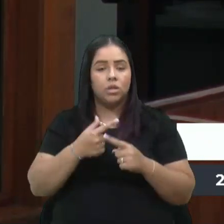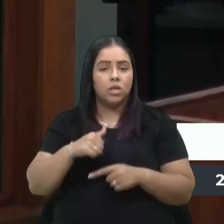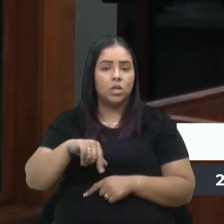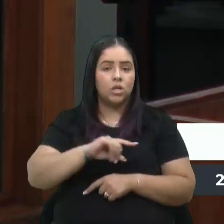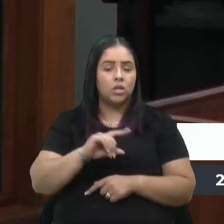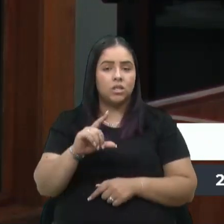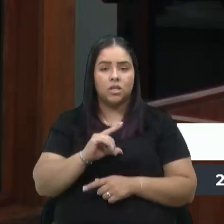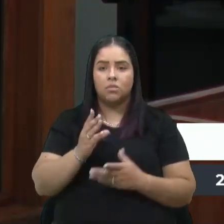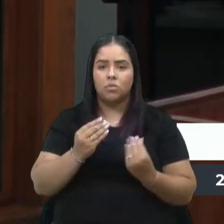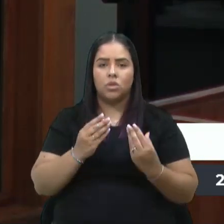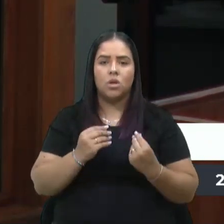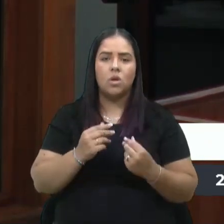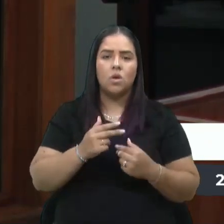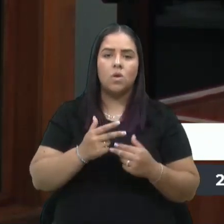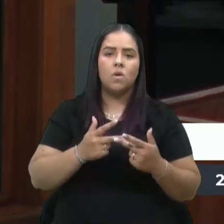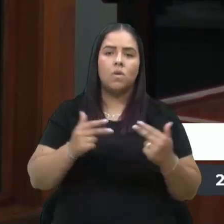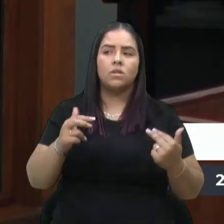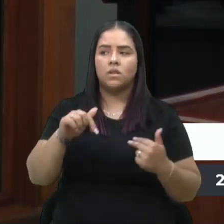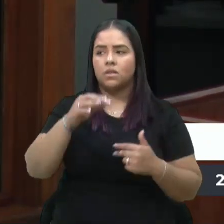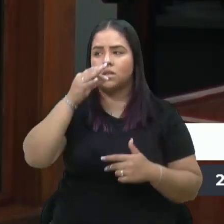muita coisa em Caxias do Sul.